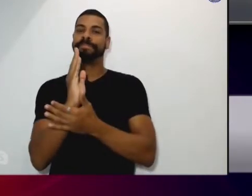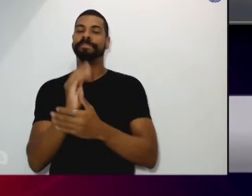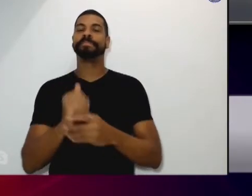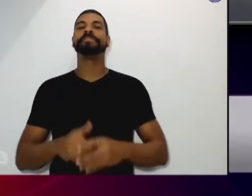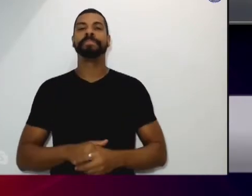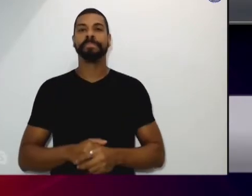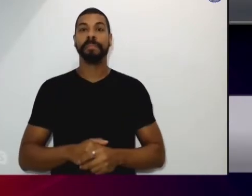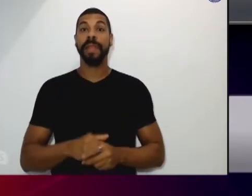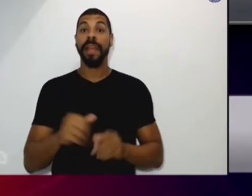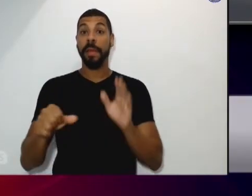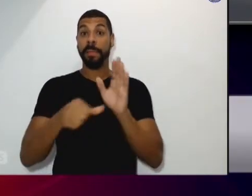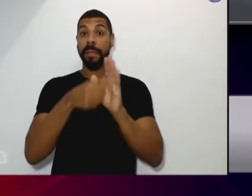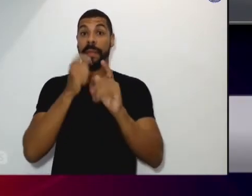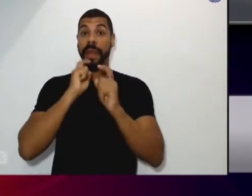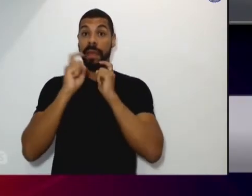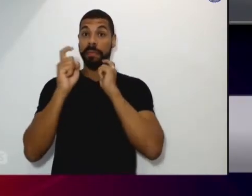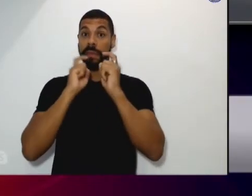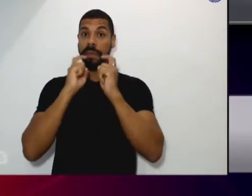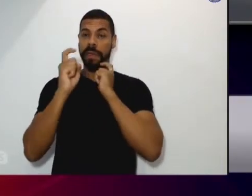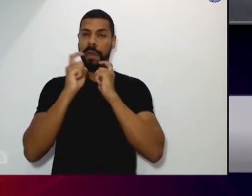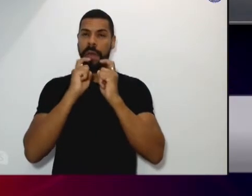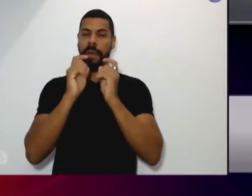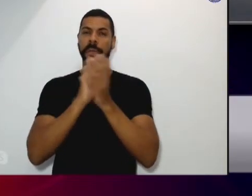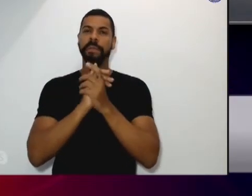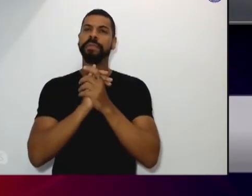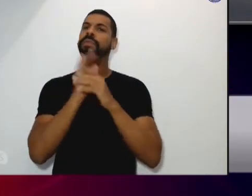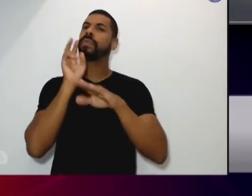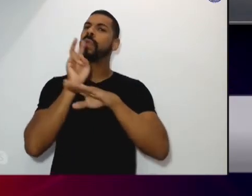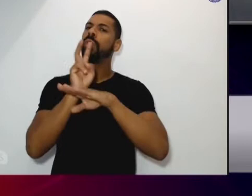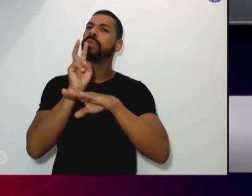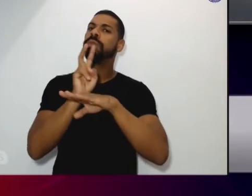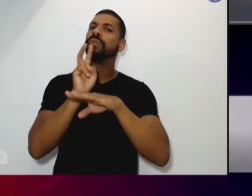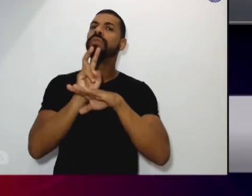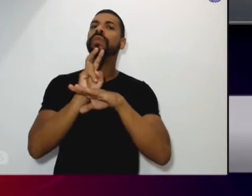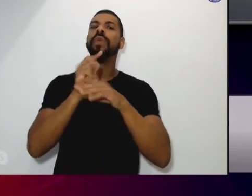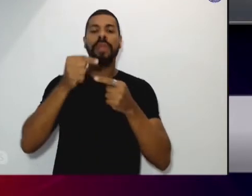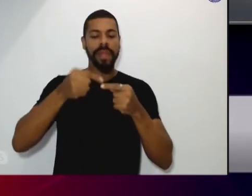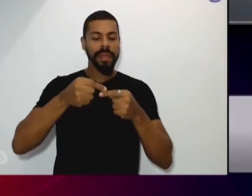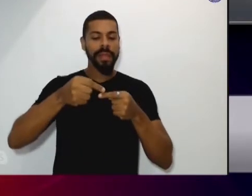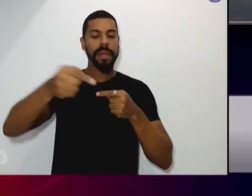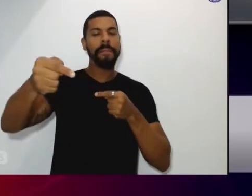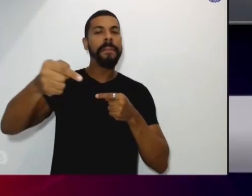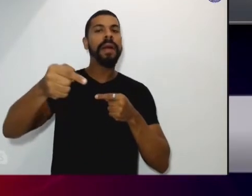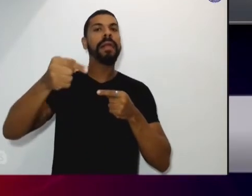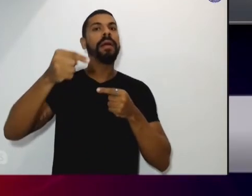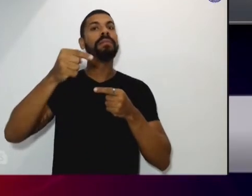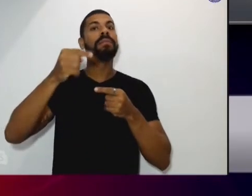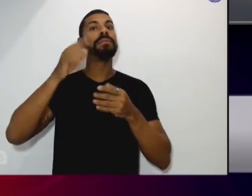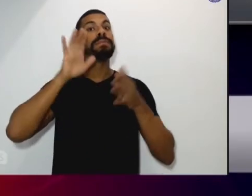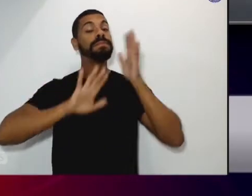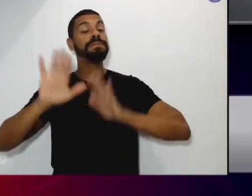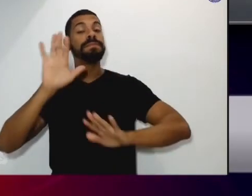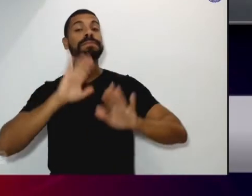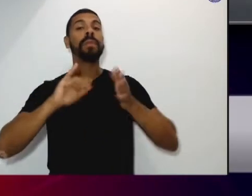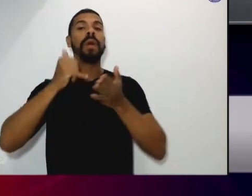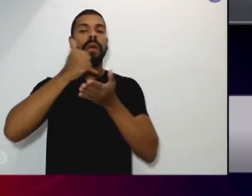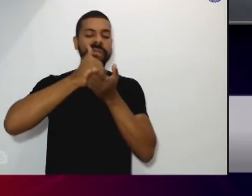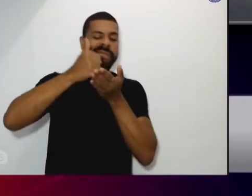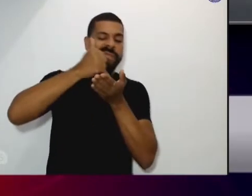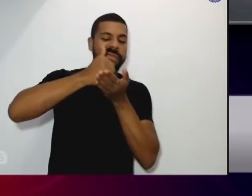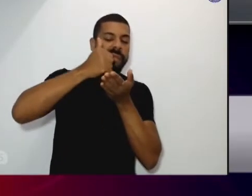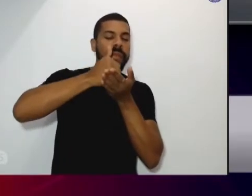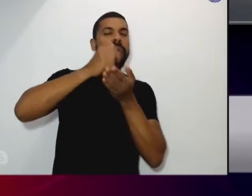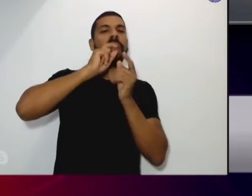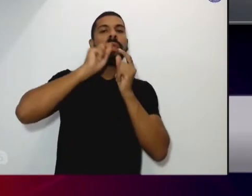reunião para se organizar o mês de cuidado e prevenção às drogas foi uma parceria maravilhosa com vários setores da sociedade